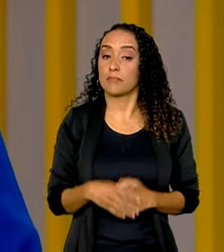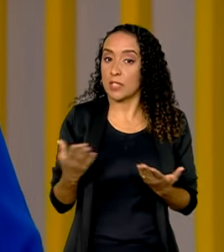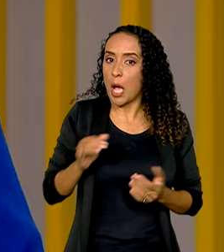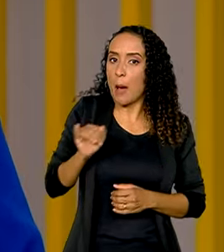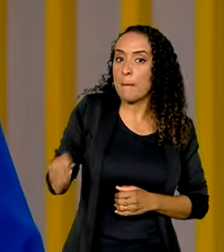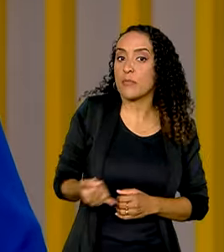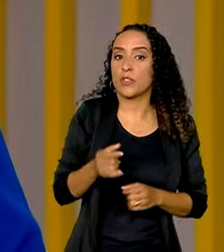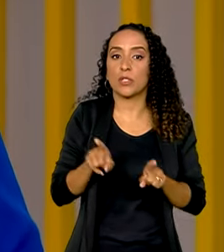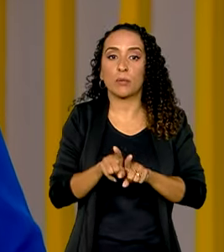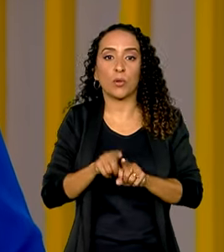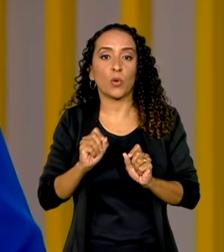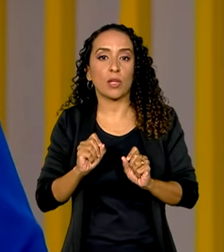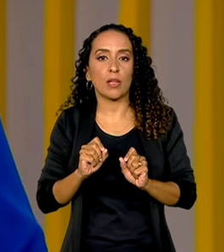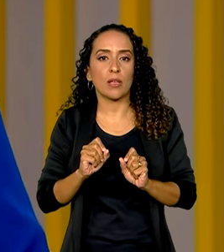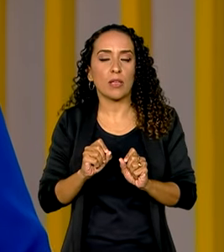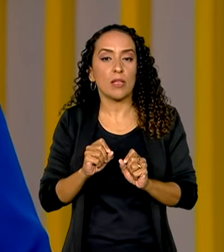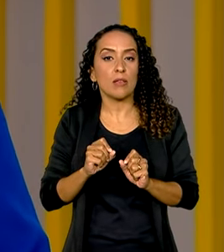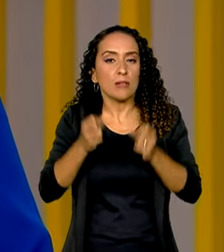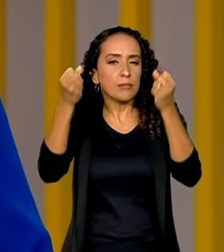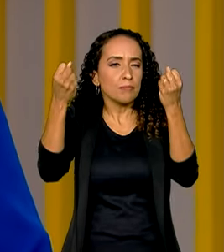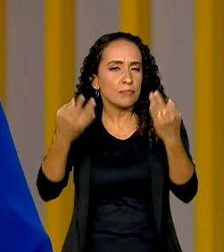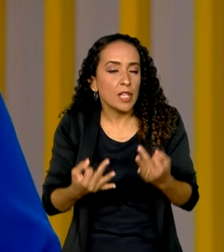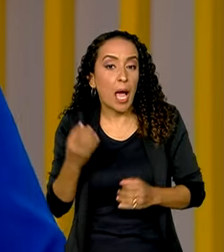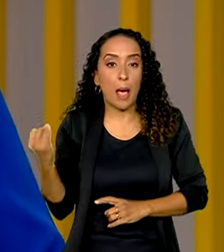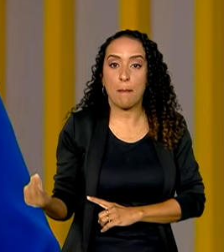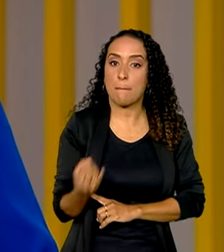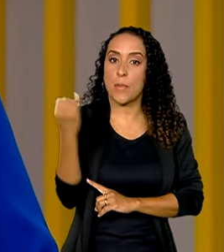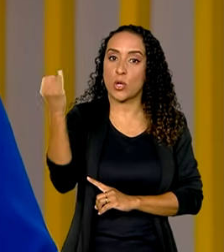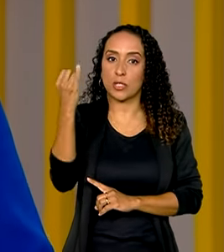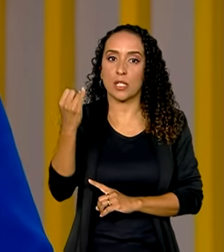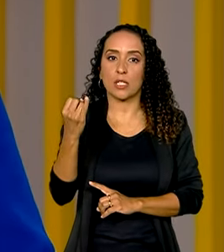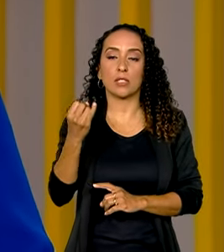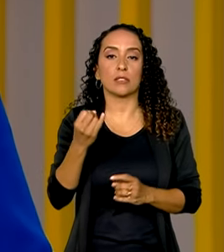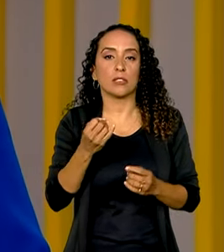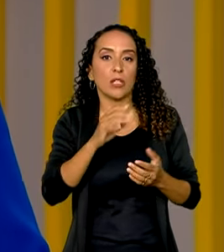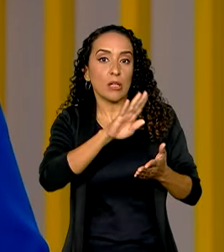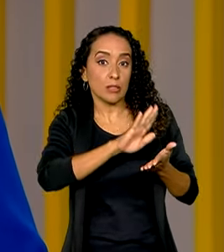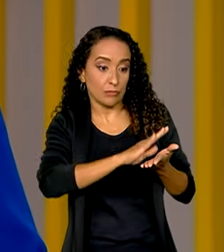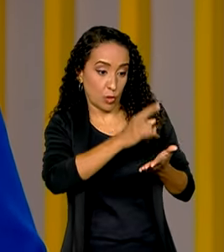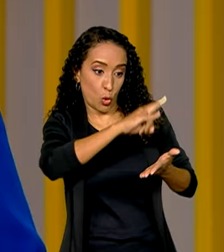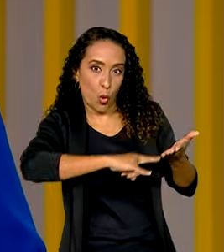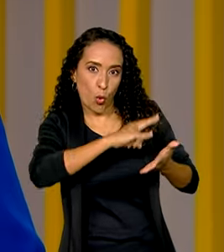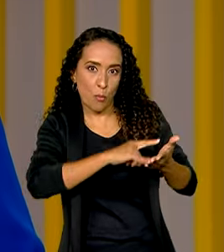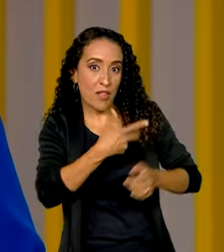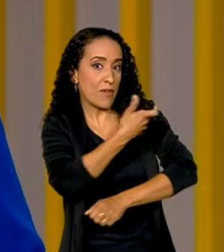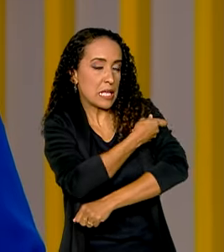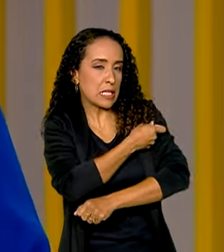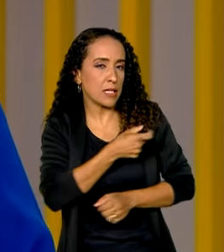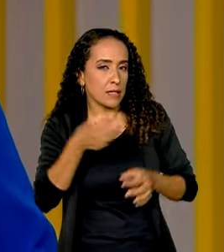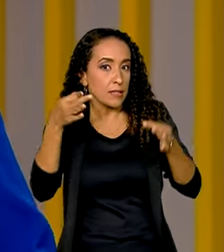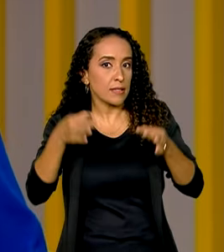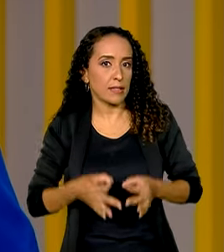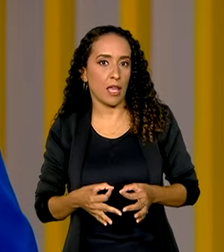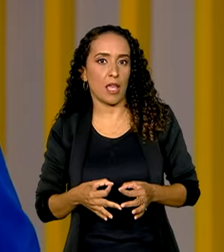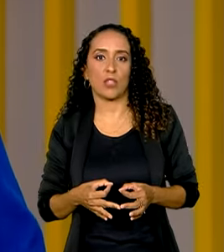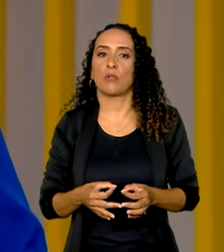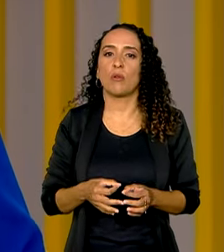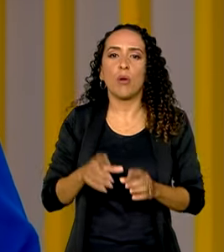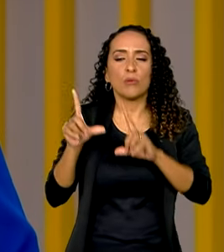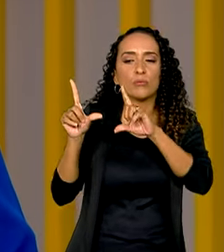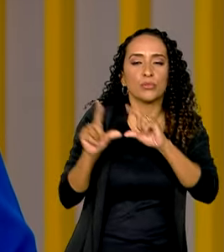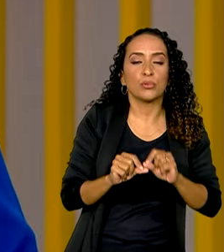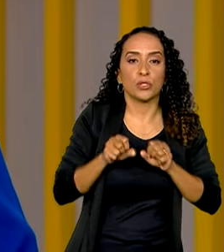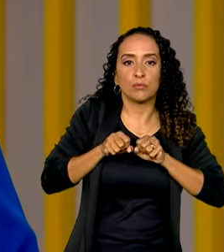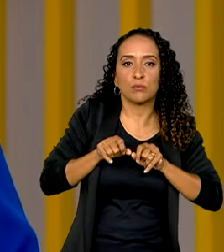aproveita também para reforçar a importância de manter o calendário de vacinação atualizado para reduzir